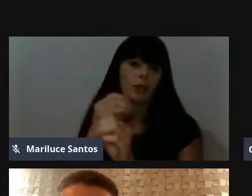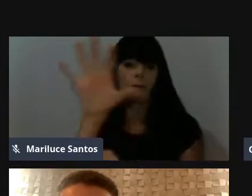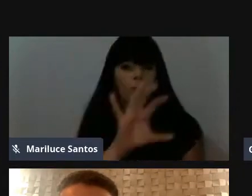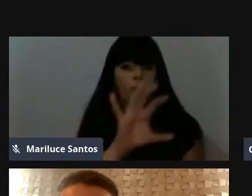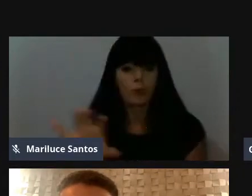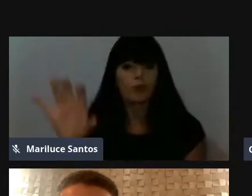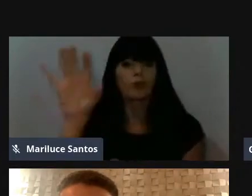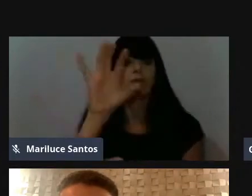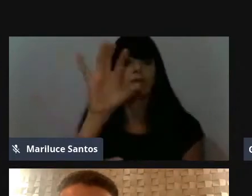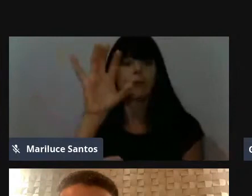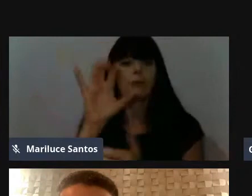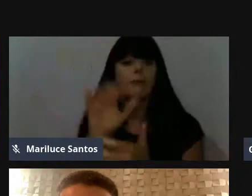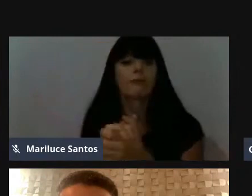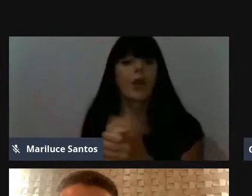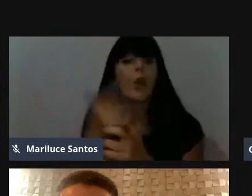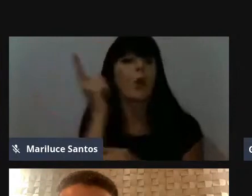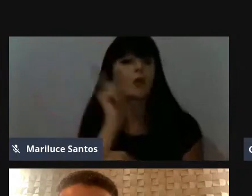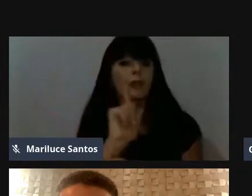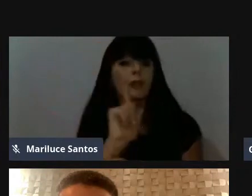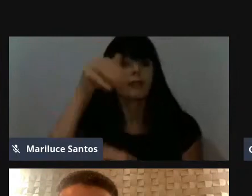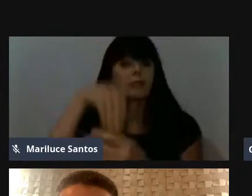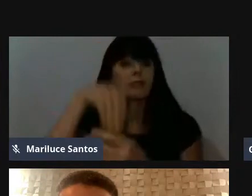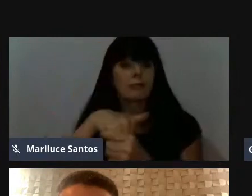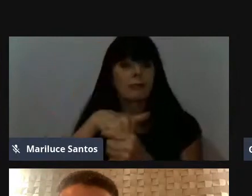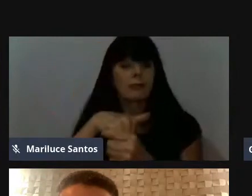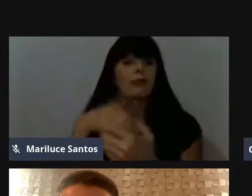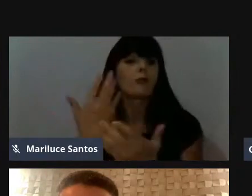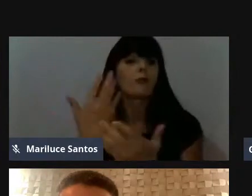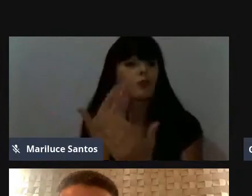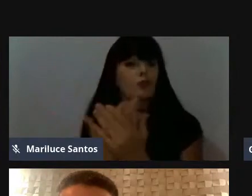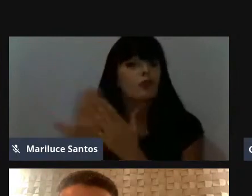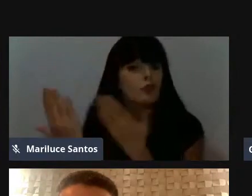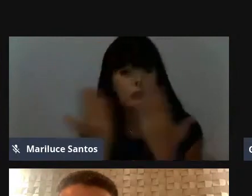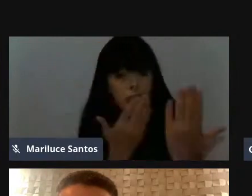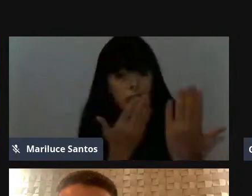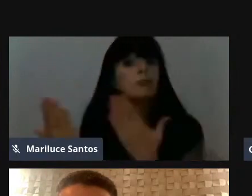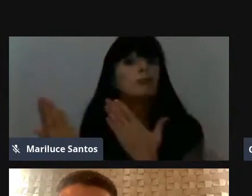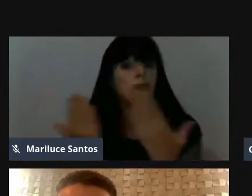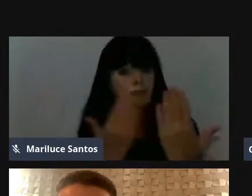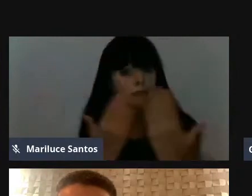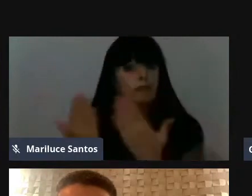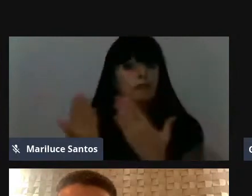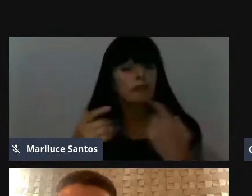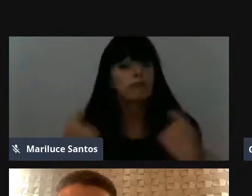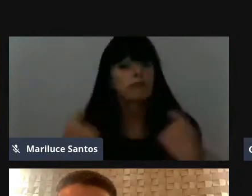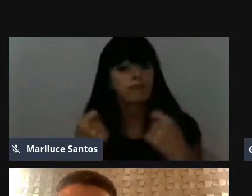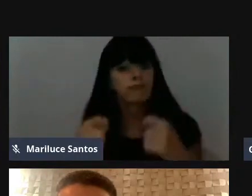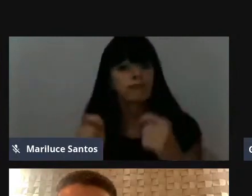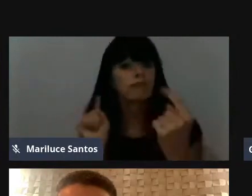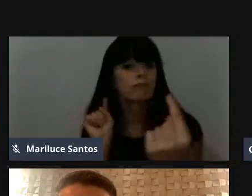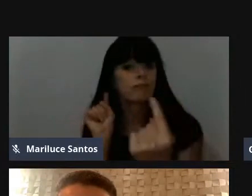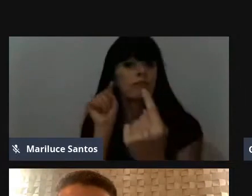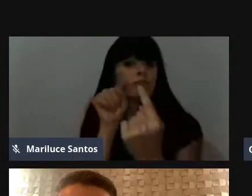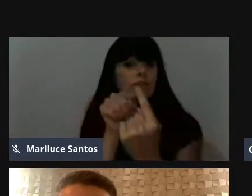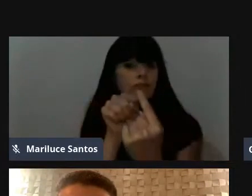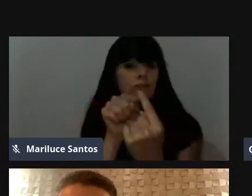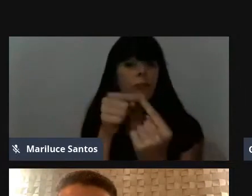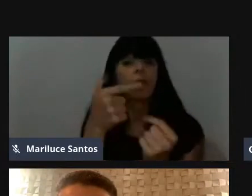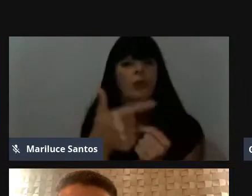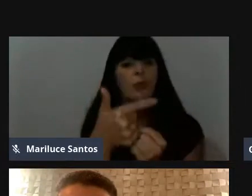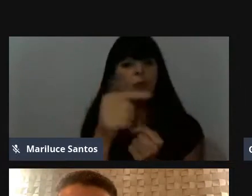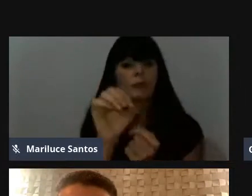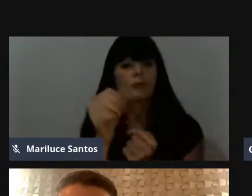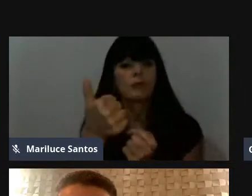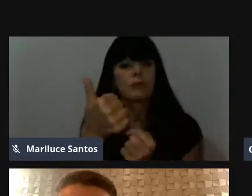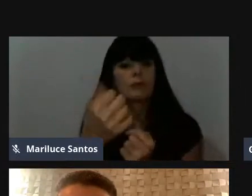eu fui eleito vereador e eu ainda estava estudando, né? A gente tem que ter objetivo. Em 2016, eu